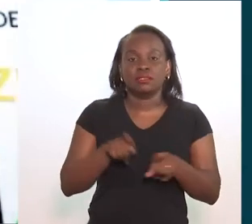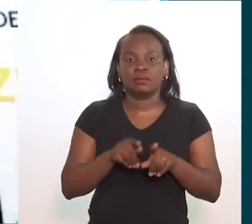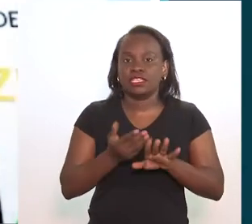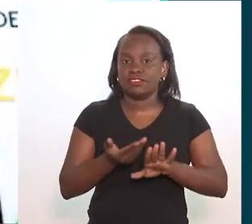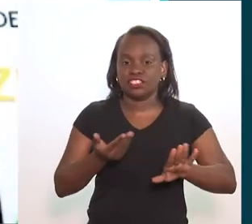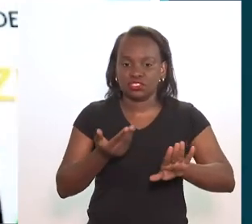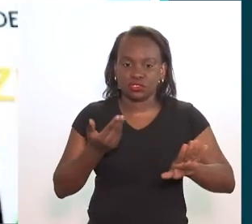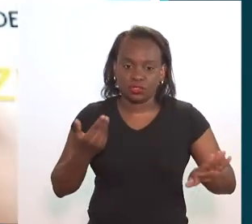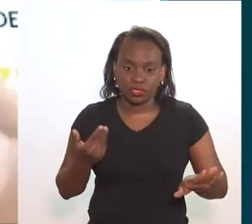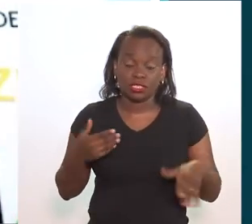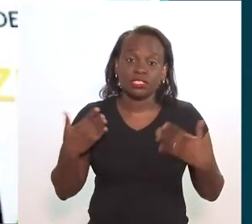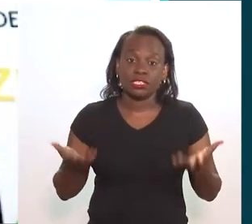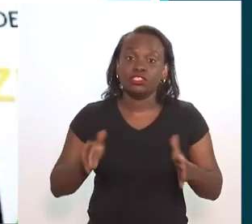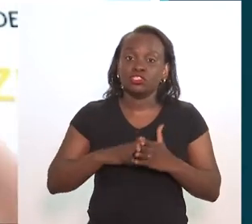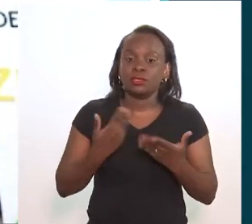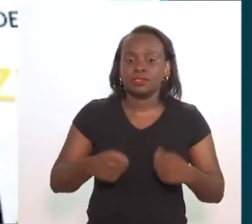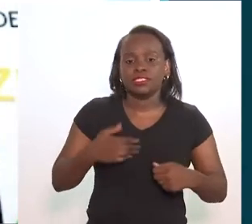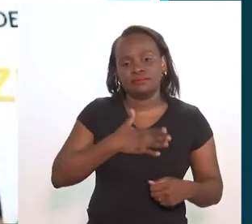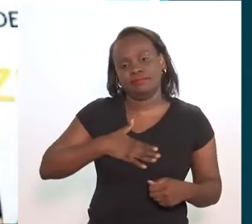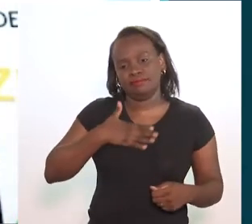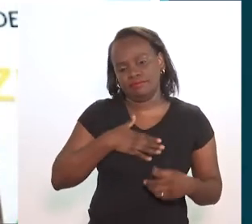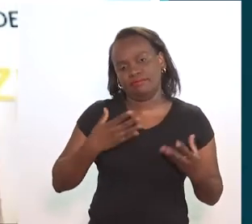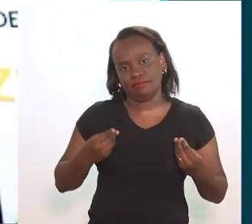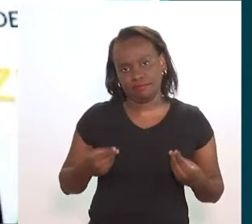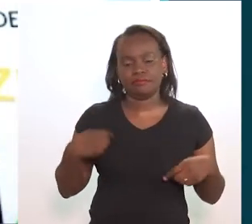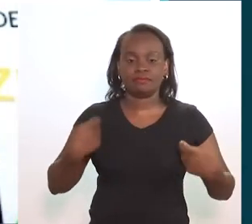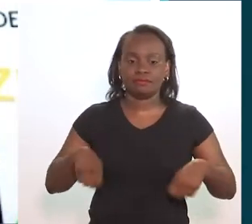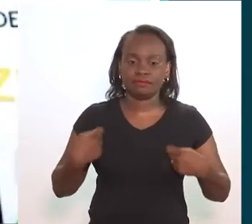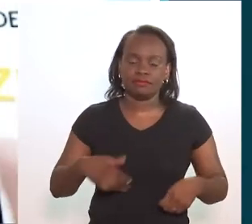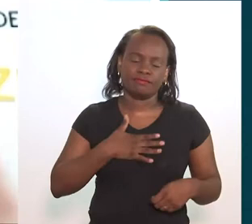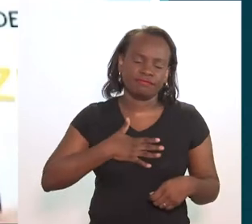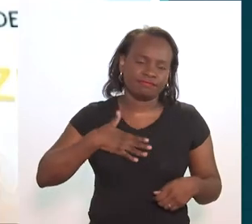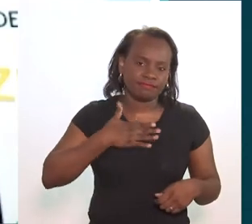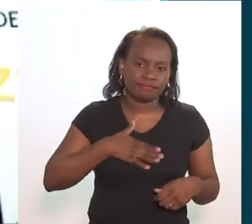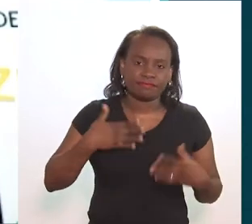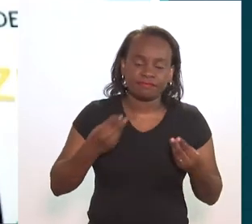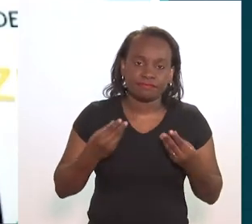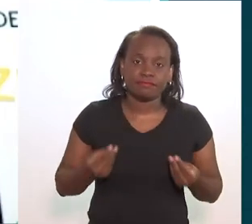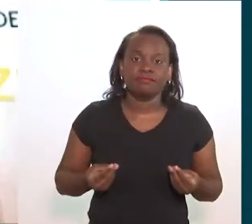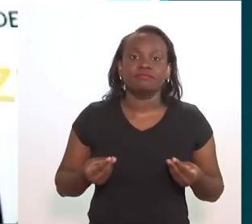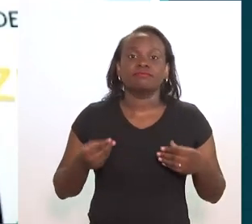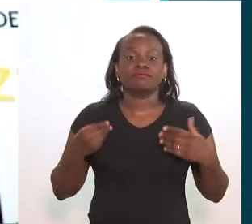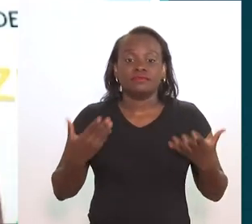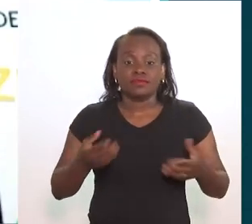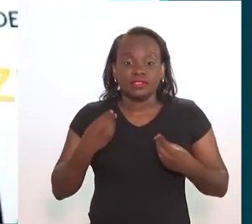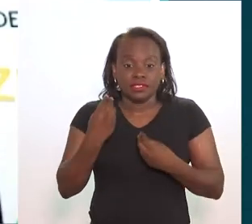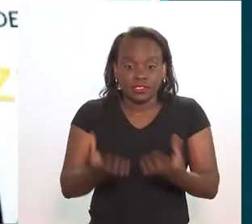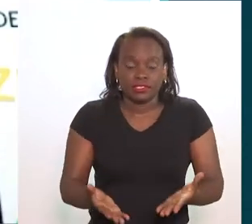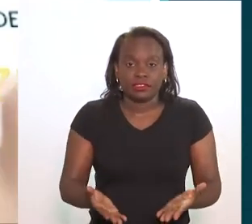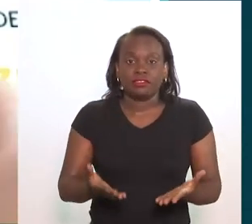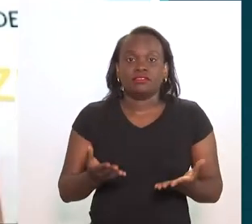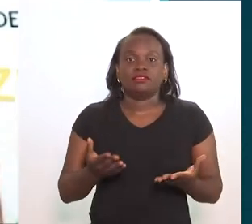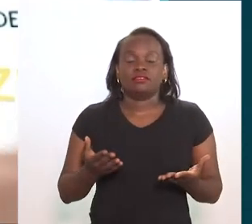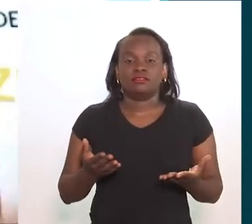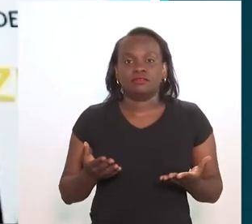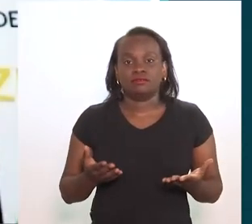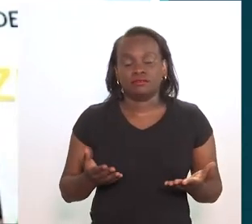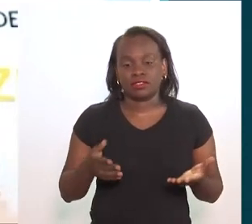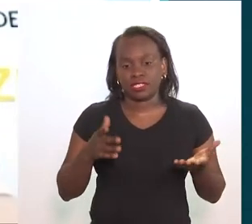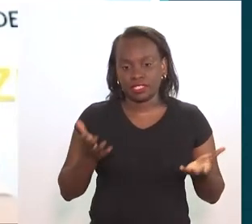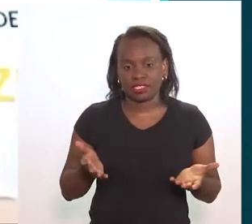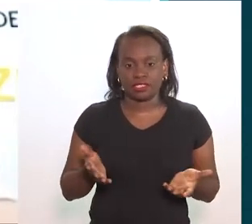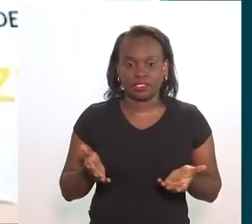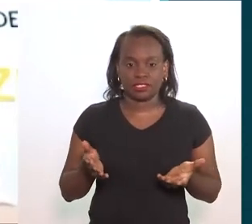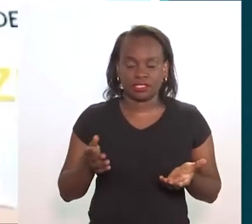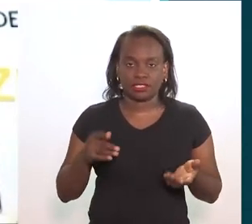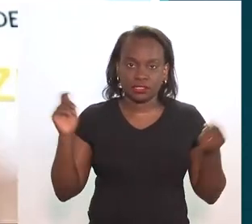etimologia e se afastou muito. Então, a escola tem que ter muito prazer. Ela tem que ter muito prazer. Então, proporcionando